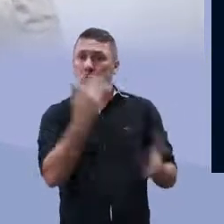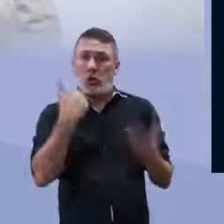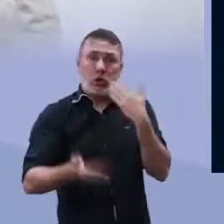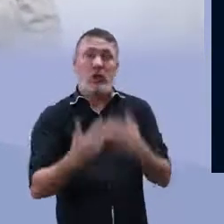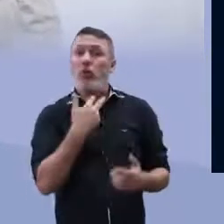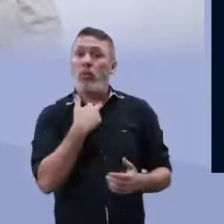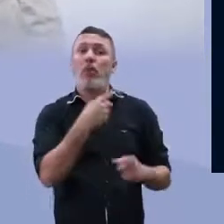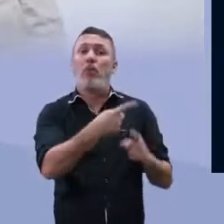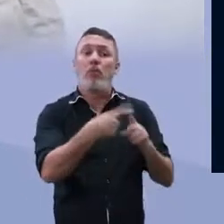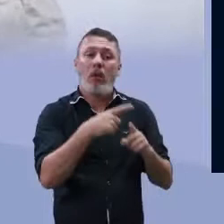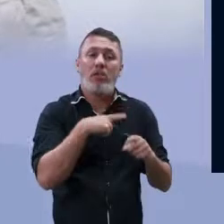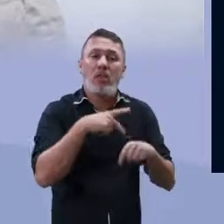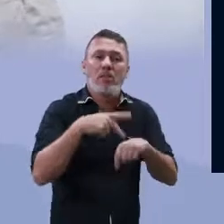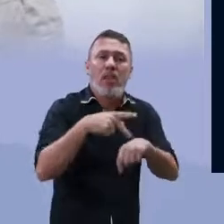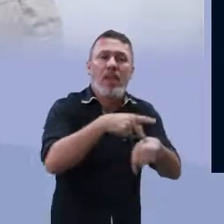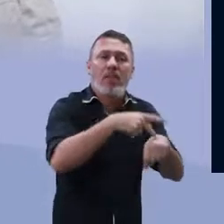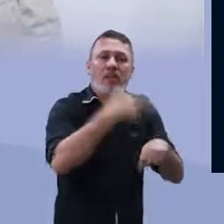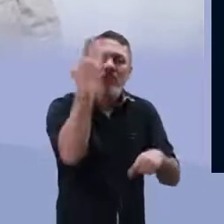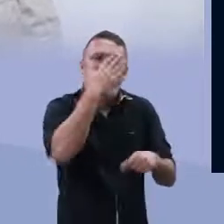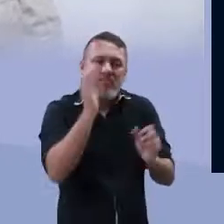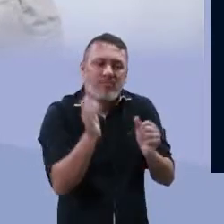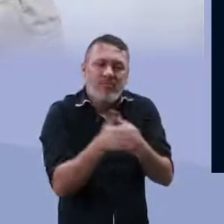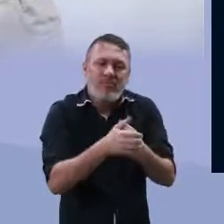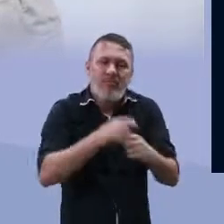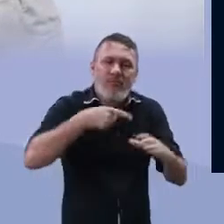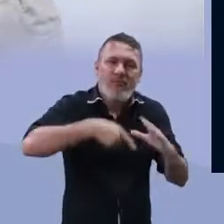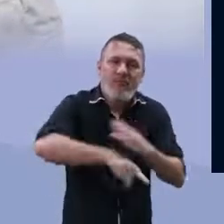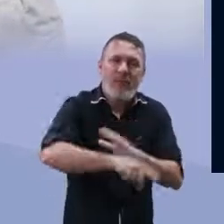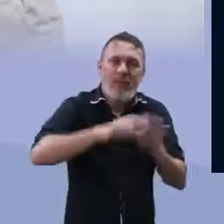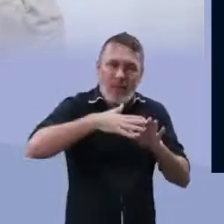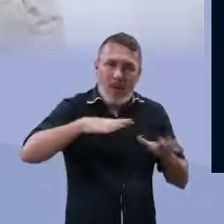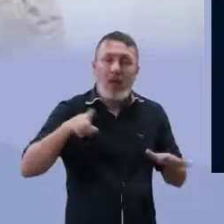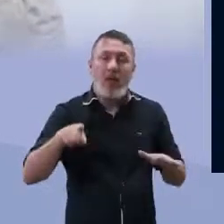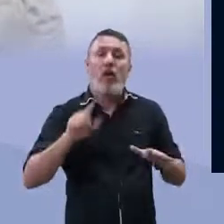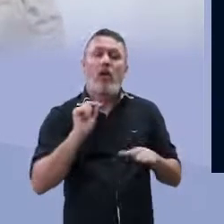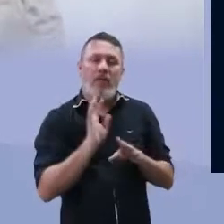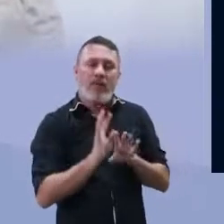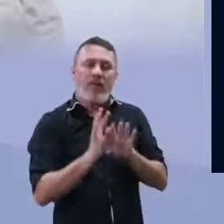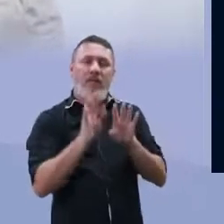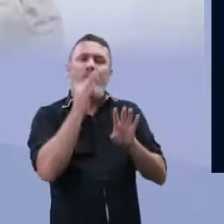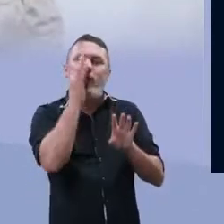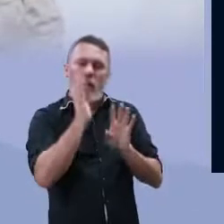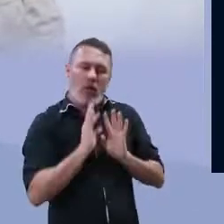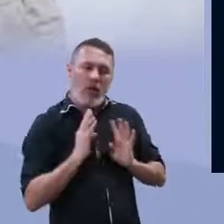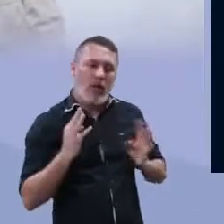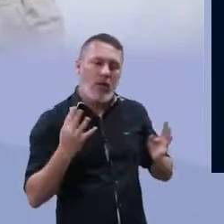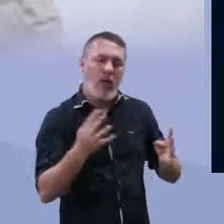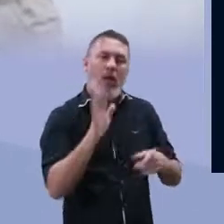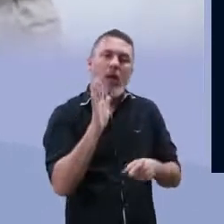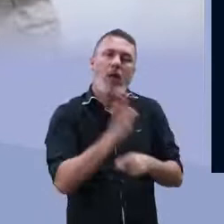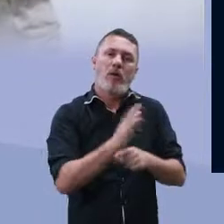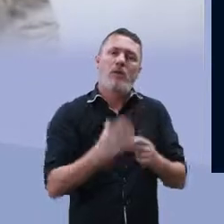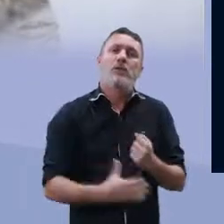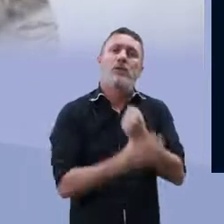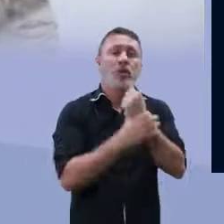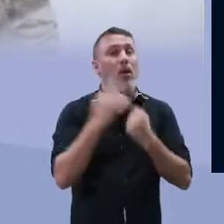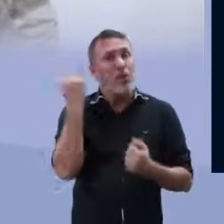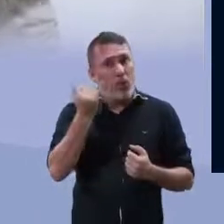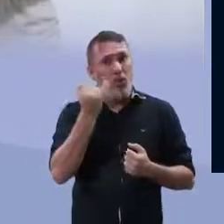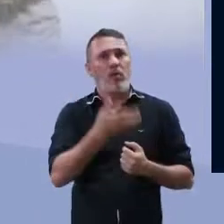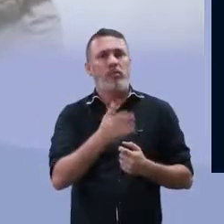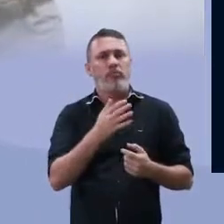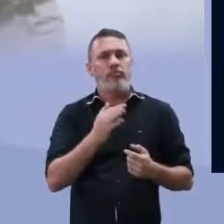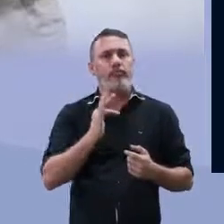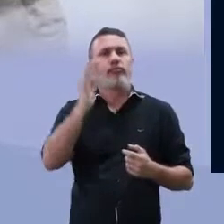grande, porque elas protegem corais. Por mais que o que elas deixam ali, aquela estrutura, não seja mais viva,